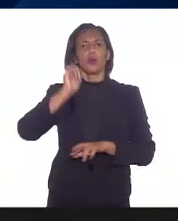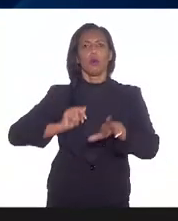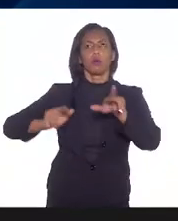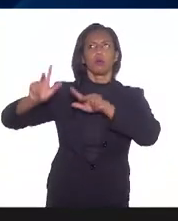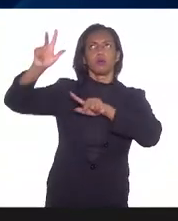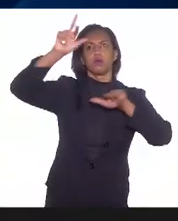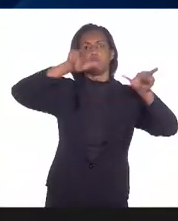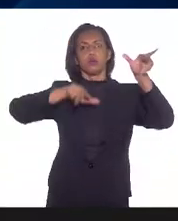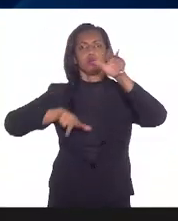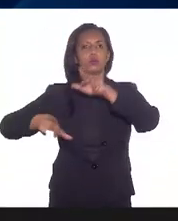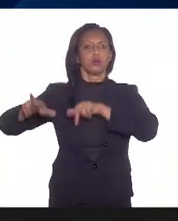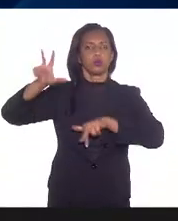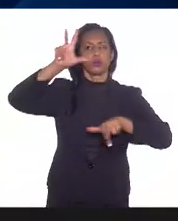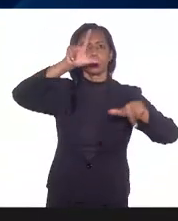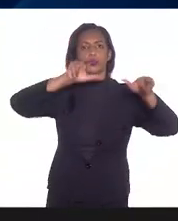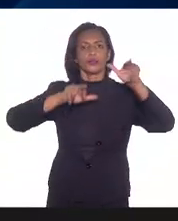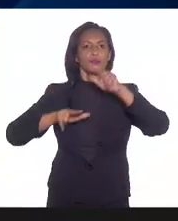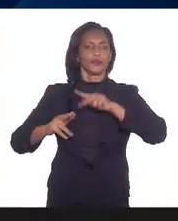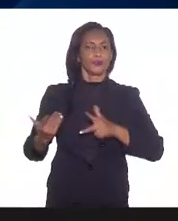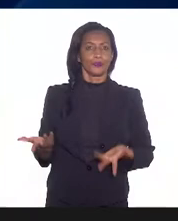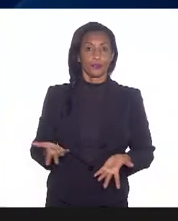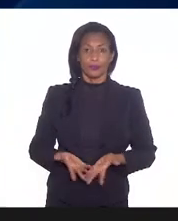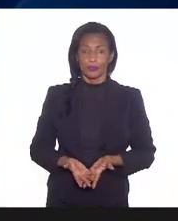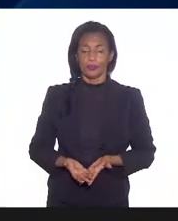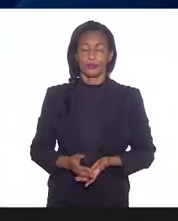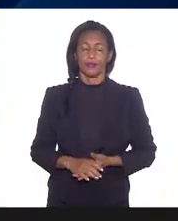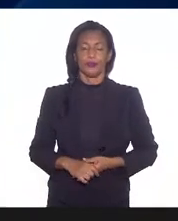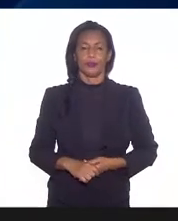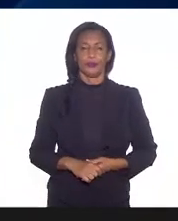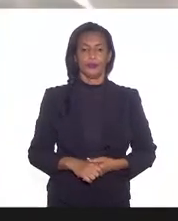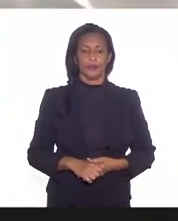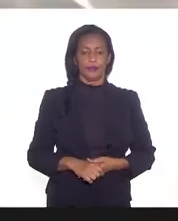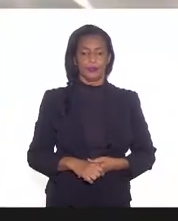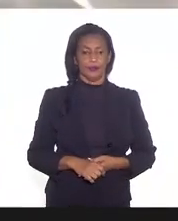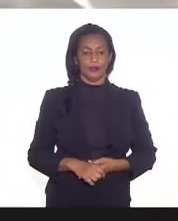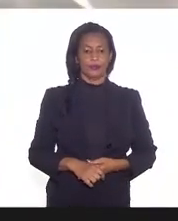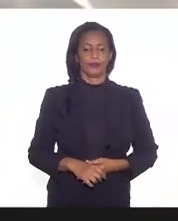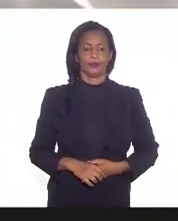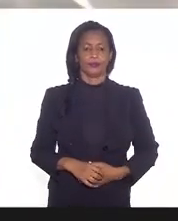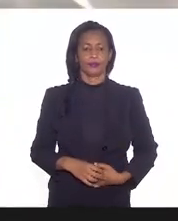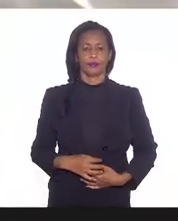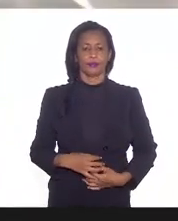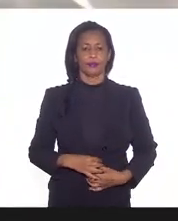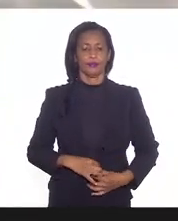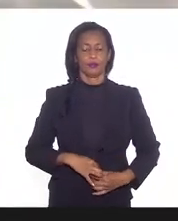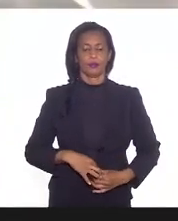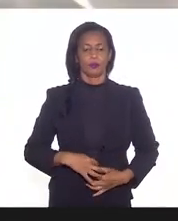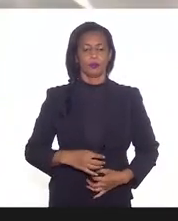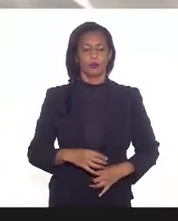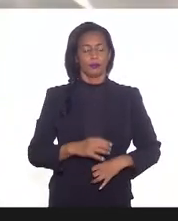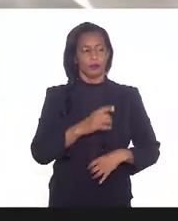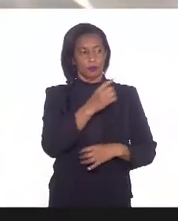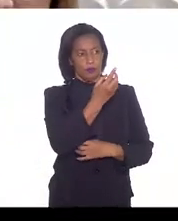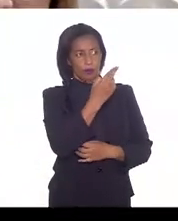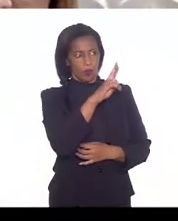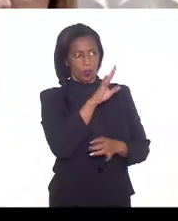dentro do estrado a pressão que traz para o sistema de saúde. Obrigada Alexandre doutor Geralda está pronta?